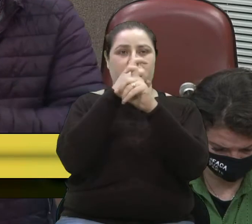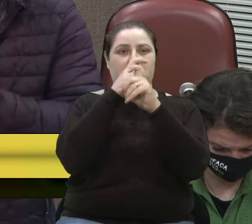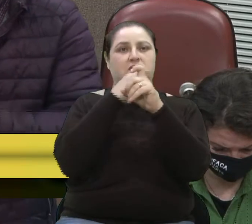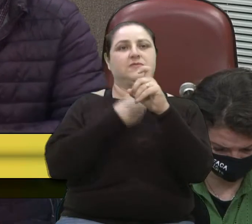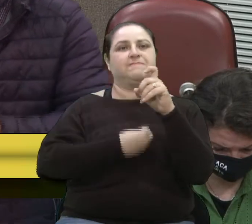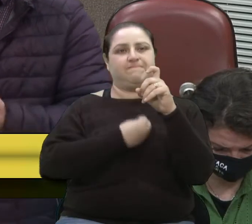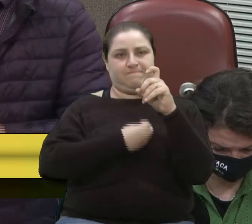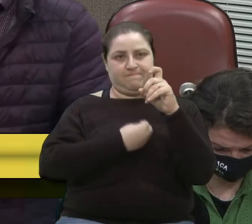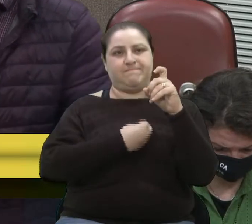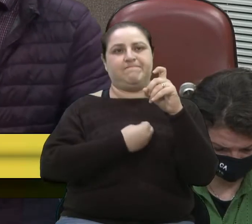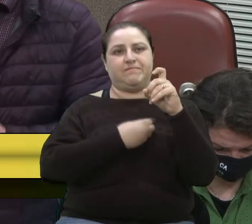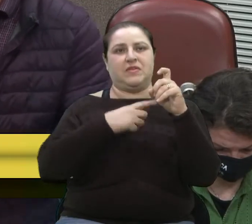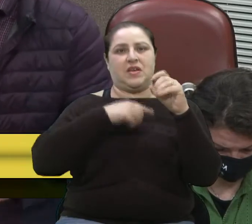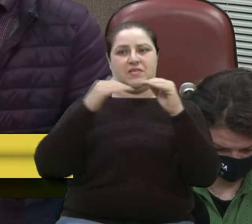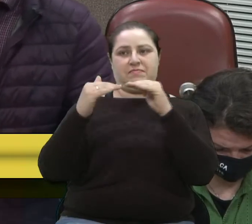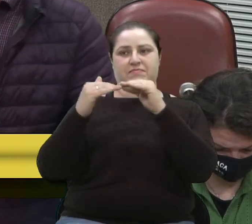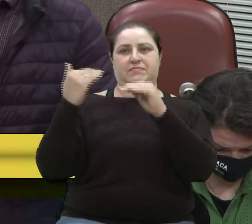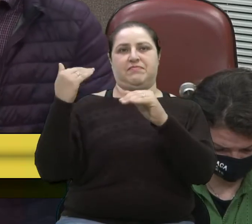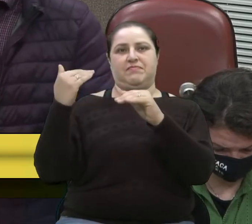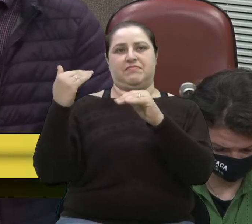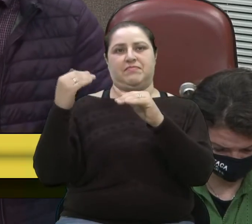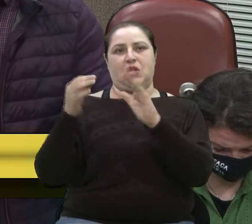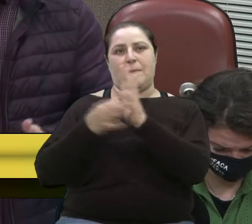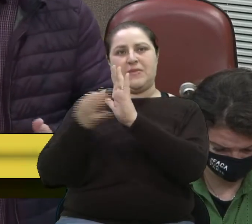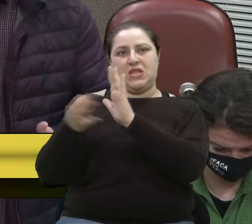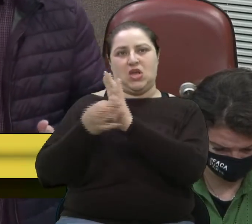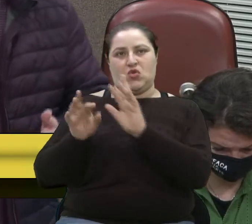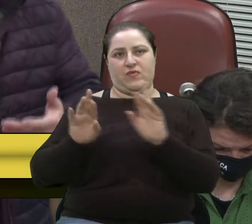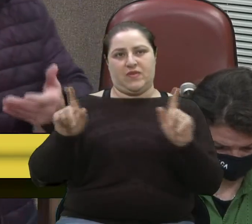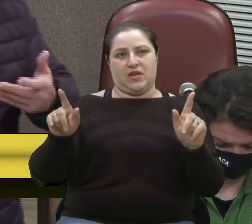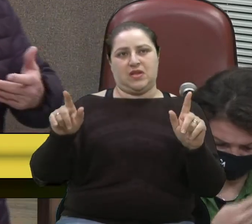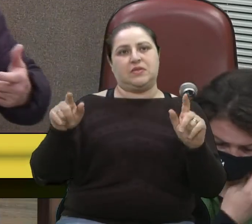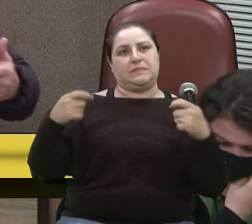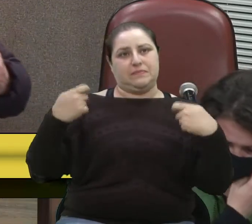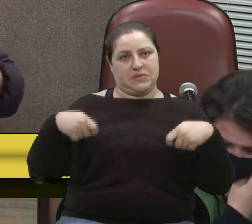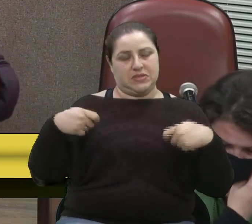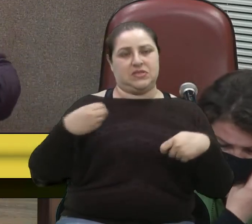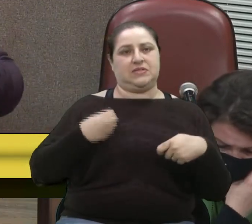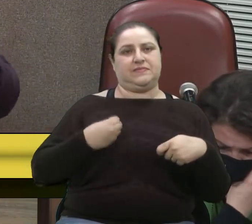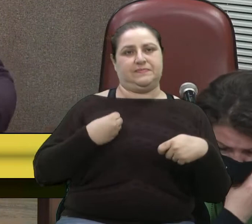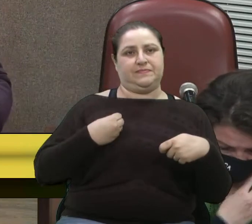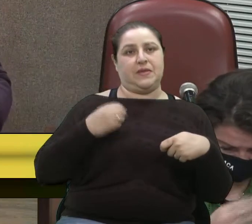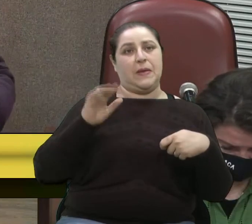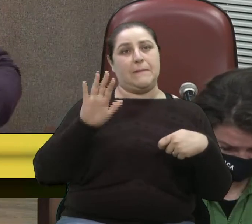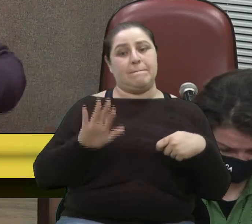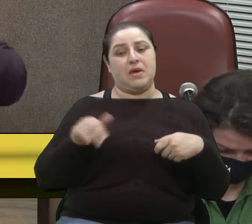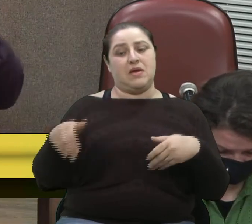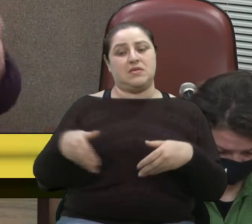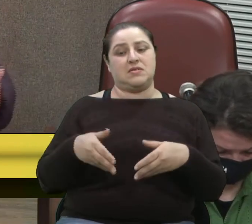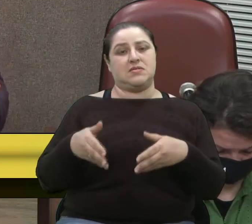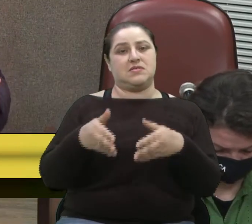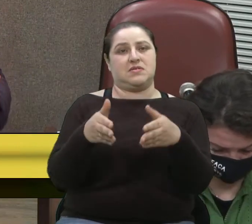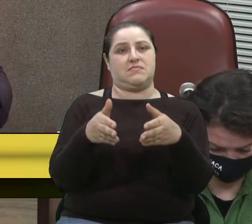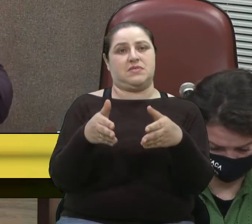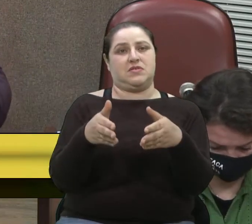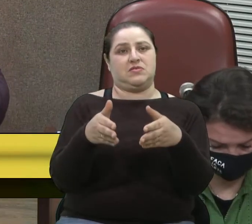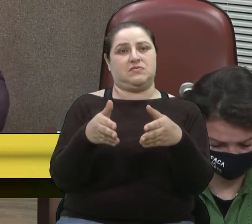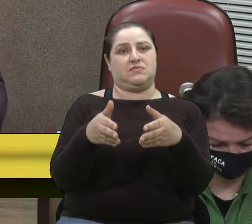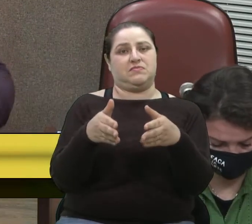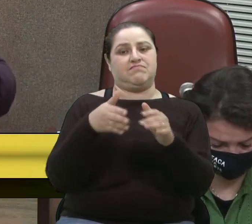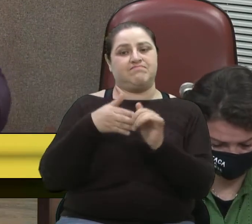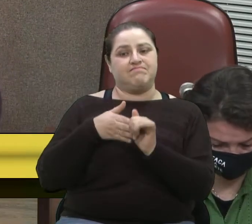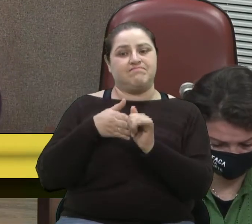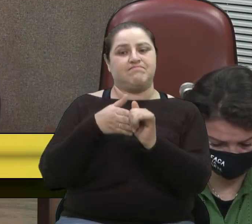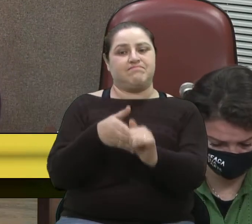as divergências, elas devem existir, mas o caminho e a condução deve